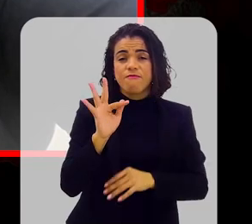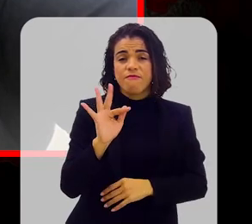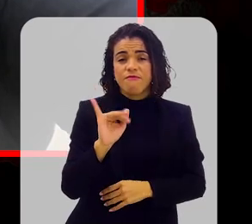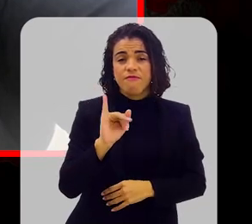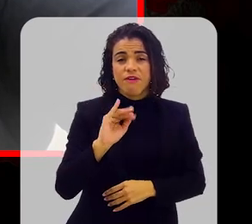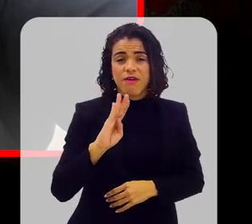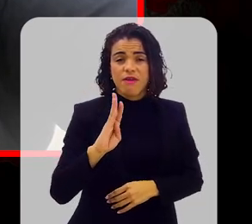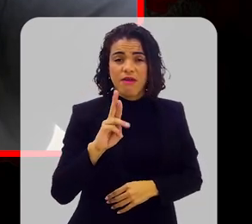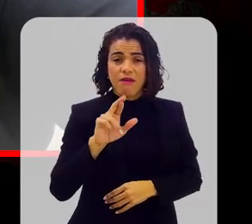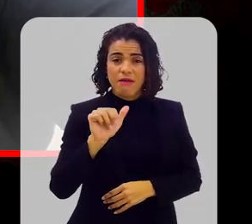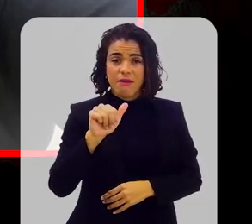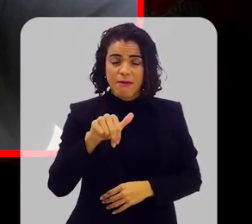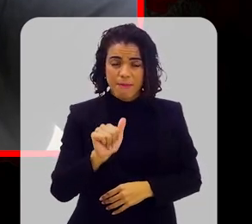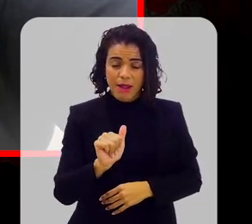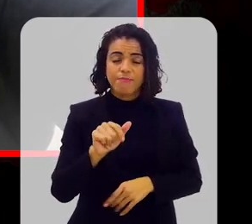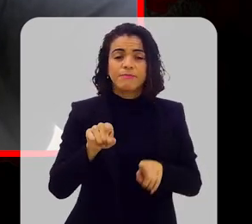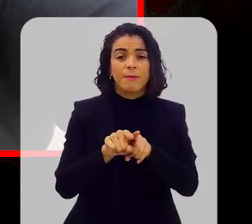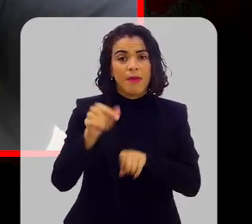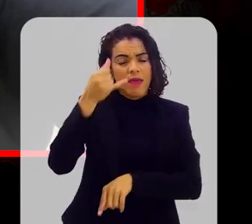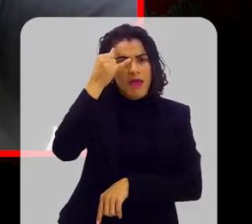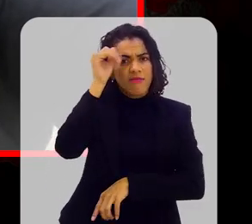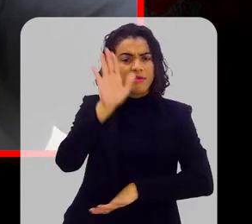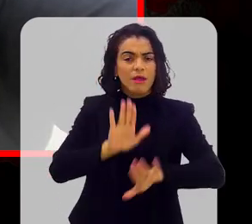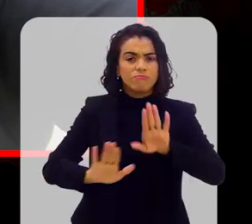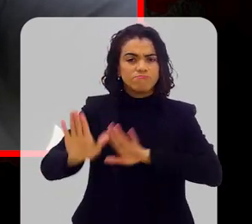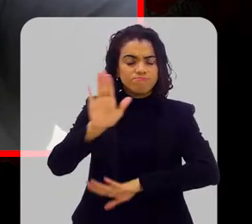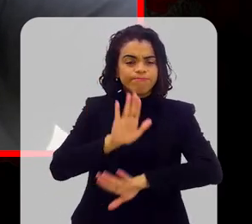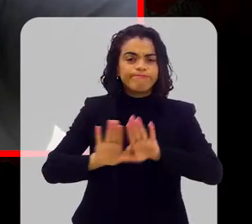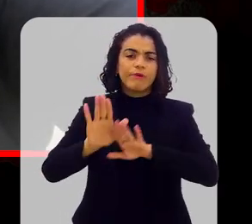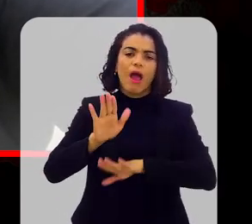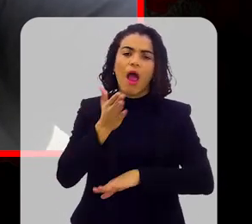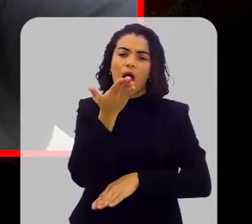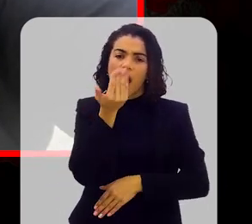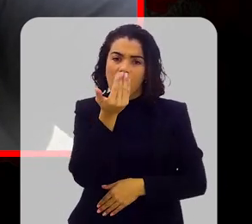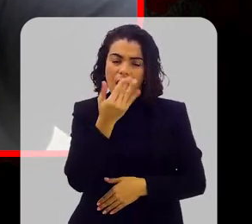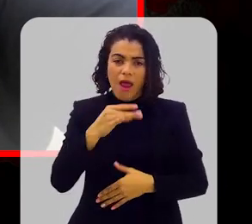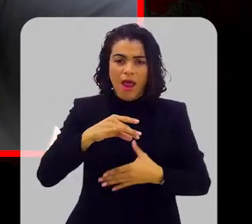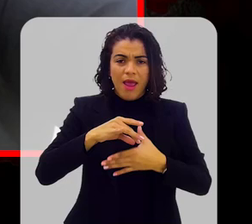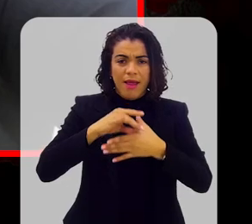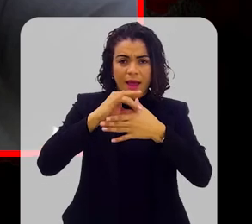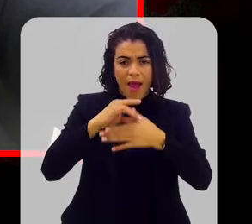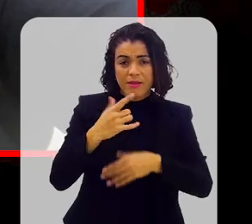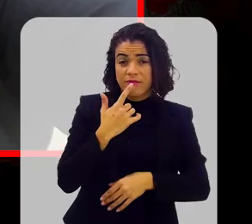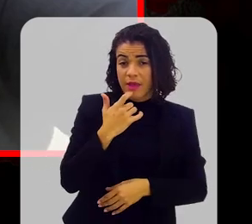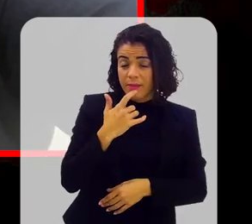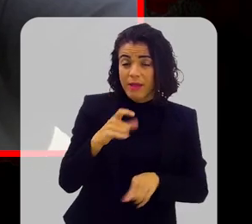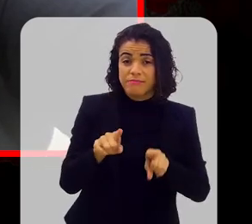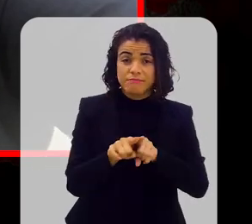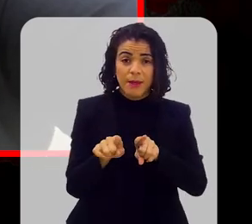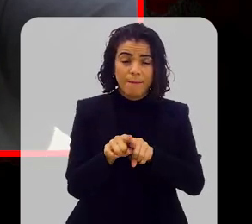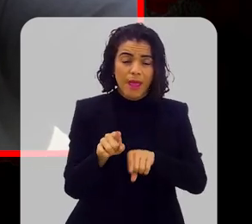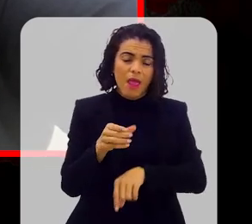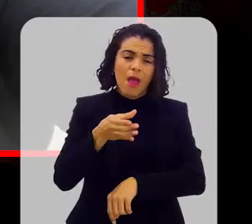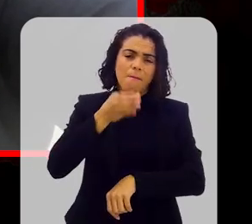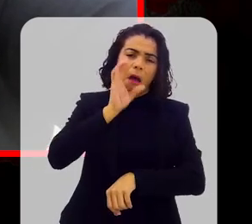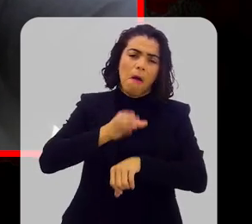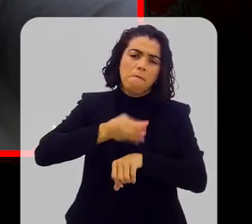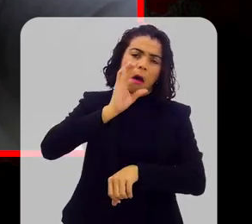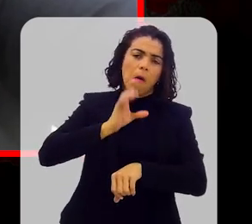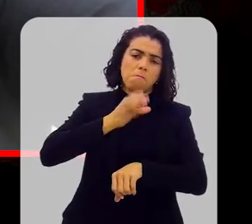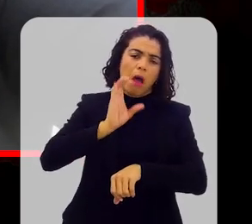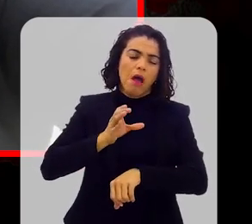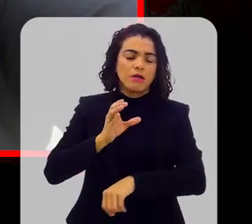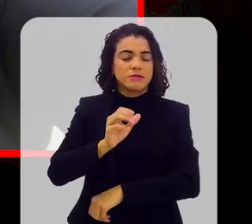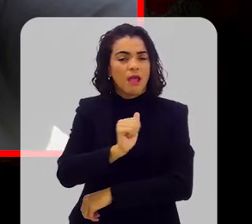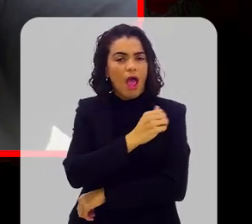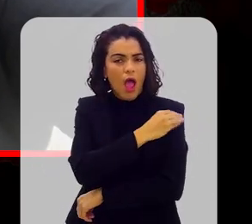que evita o excesso de consumo de vida, alcoólica e de carne vermelha, muito difícil a gente definir o nível exato do que